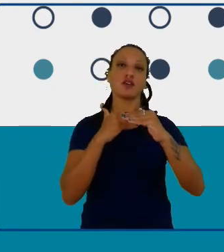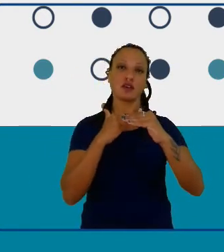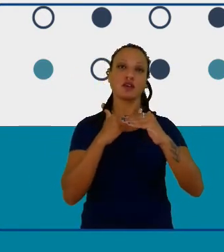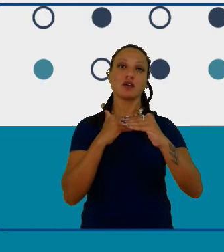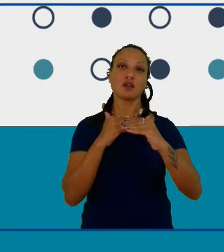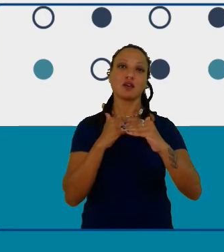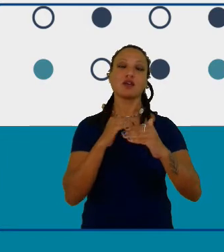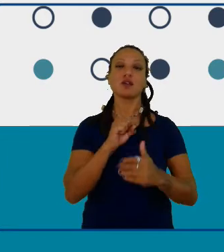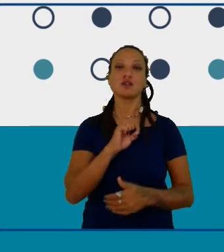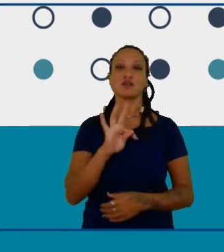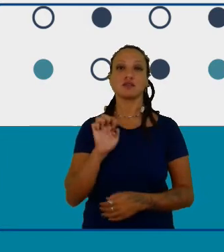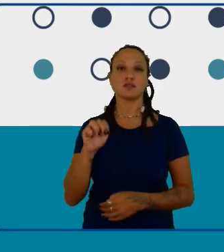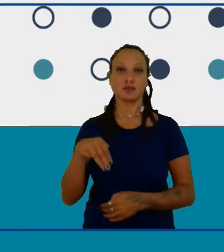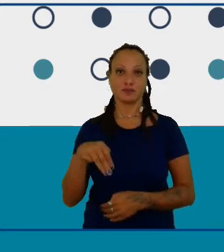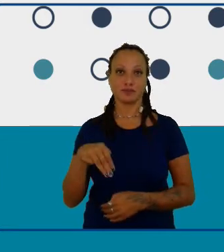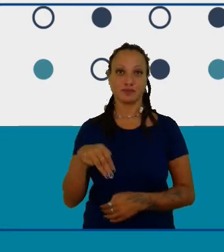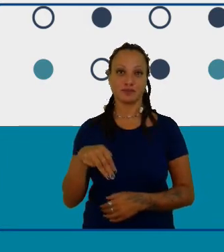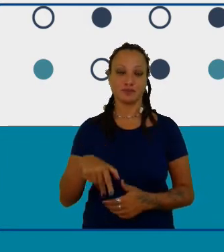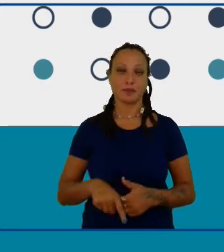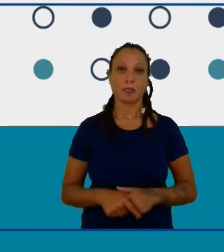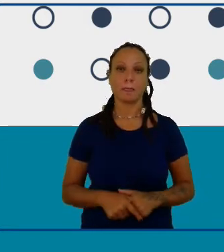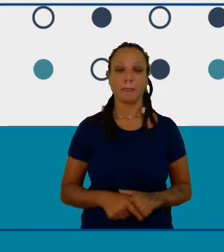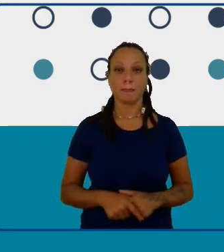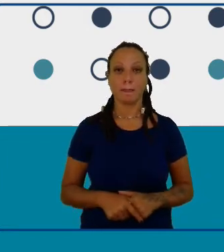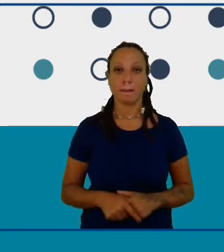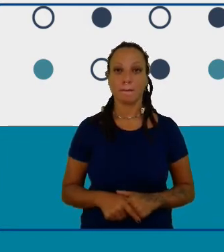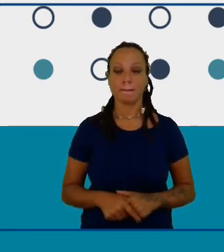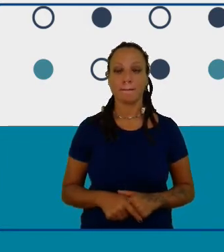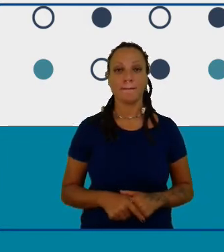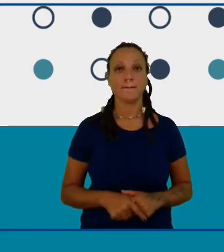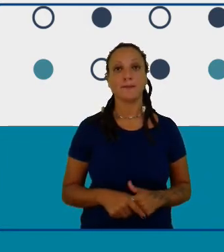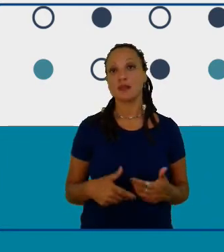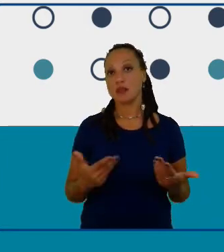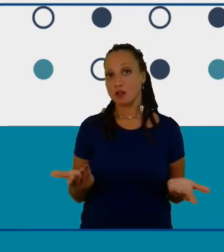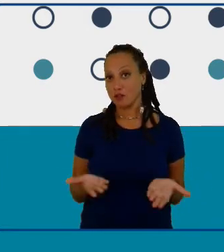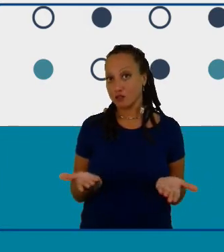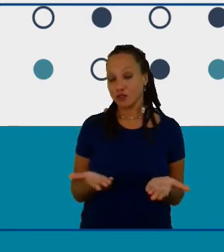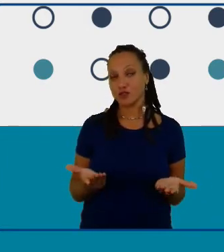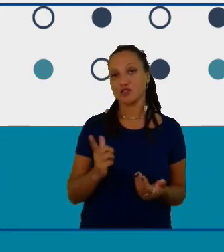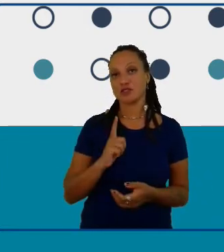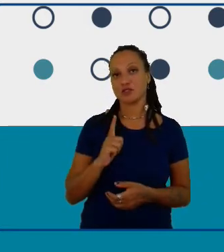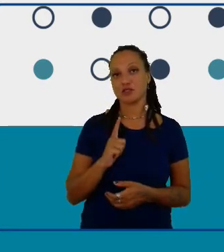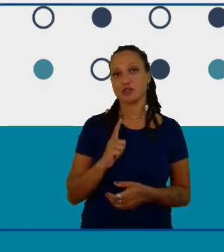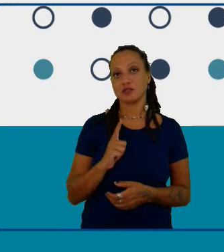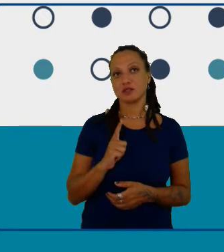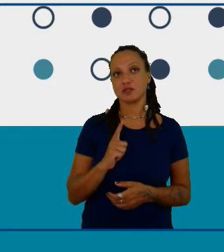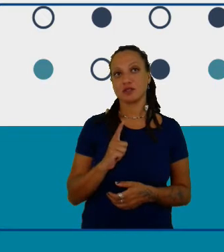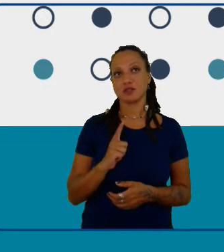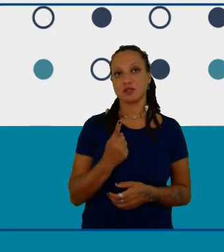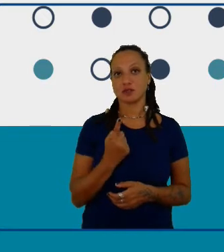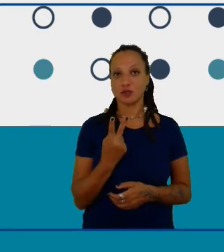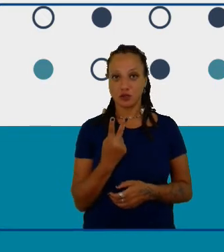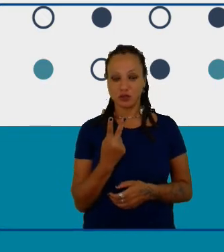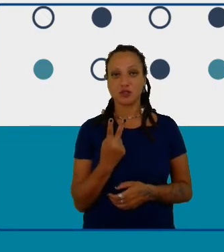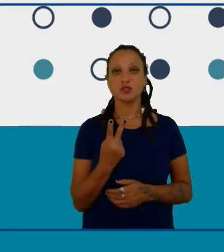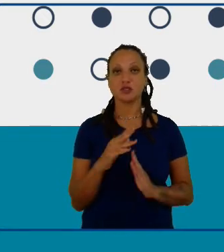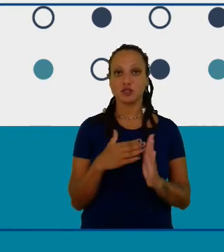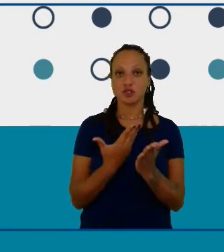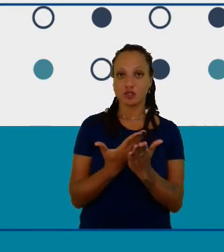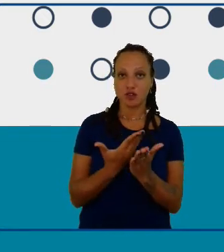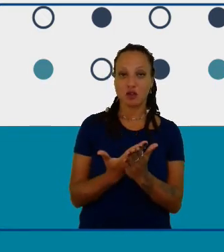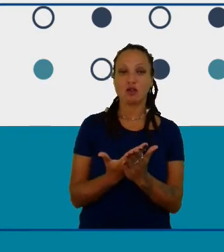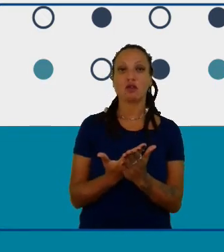externos tá então como eu falei atualmente nós temos as 12 escolas de ensino fundamental